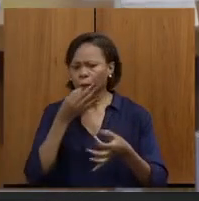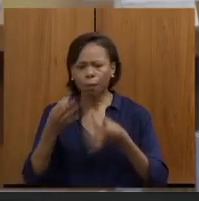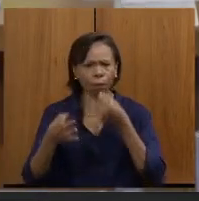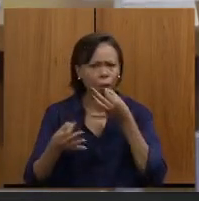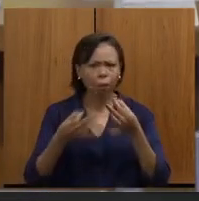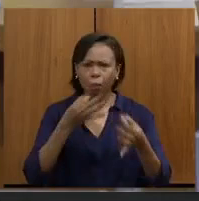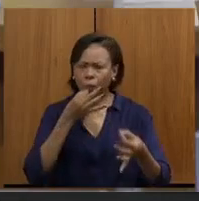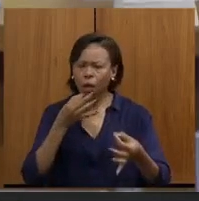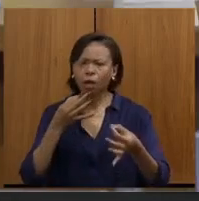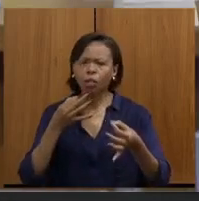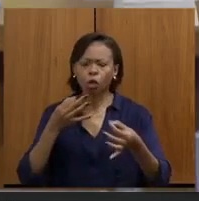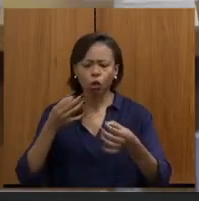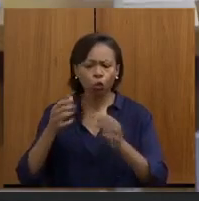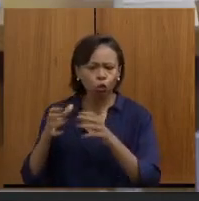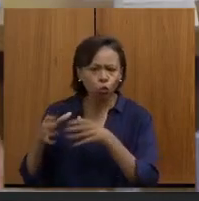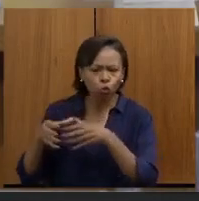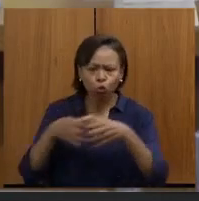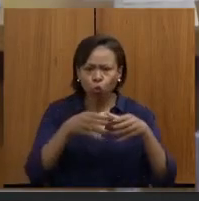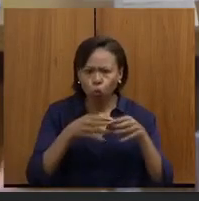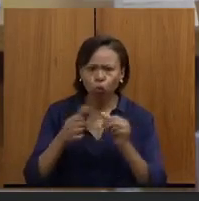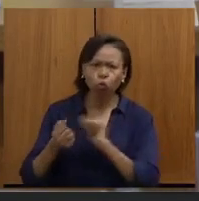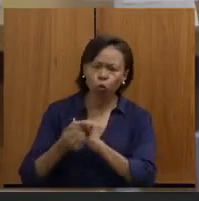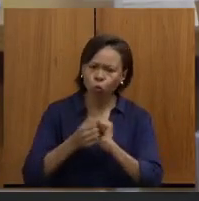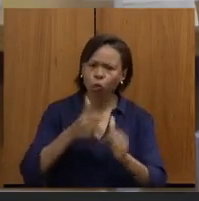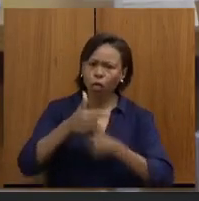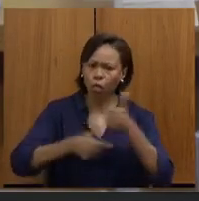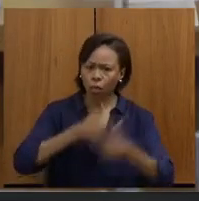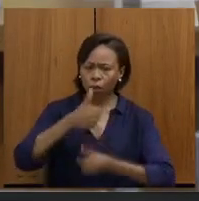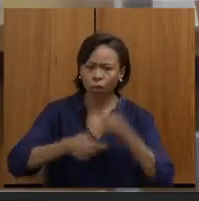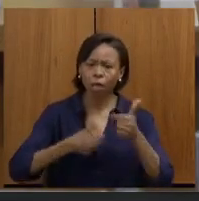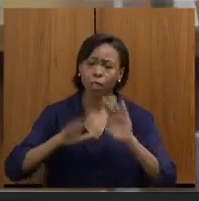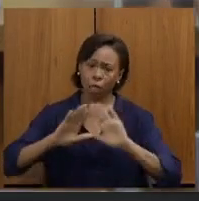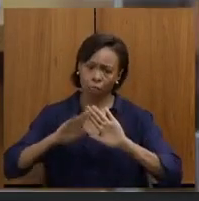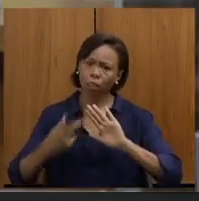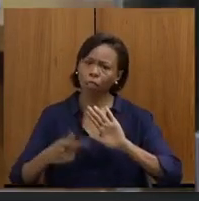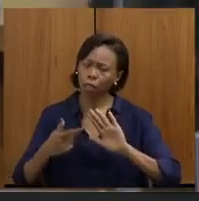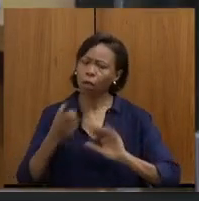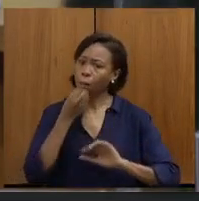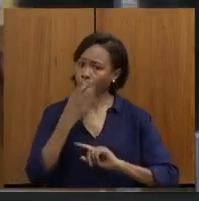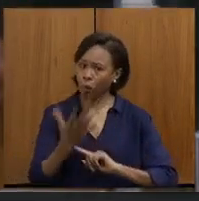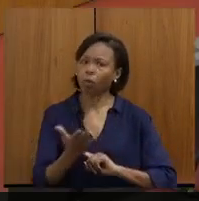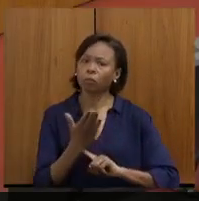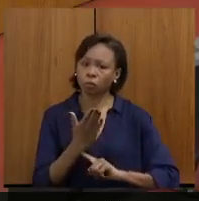trabalho conjunto que tem aí da parte da senhora e da Assembleia são muito bem-vindos.